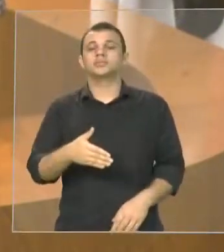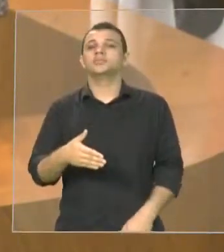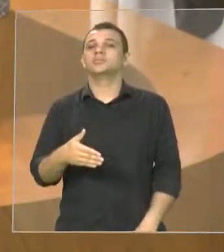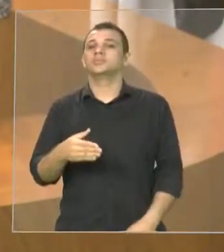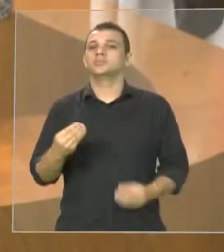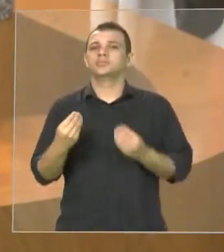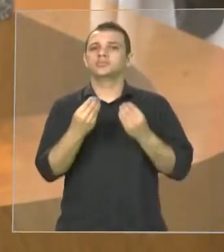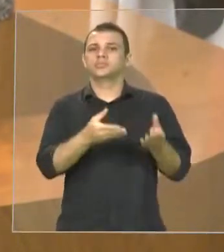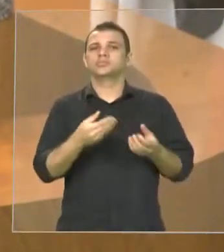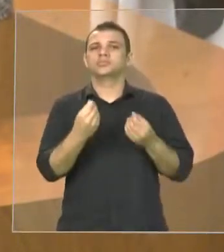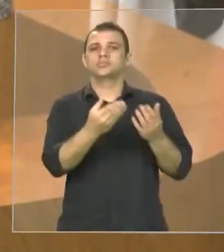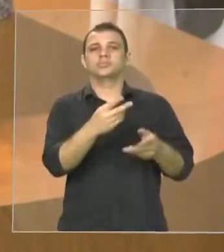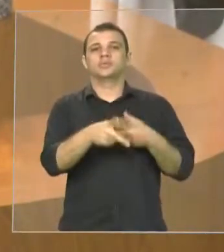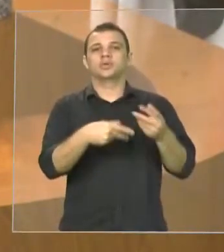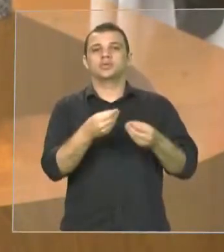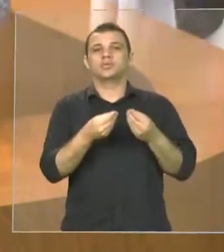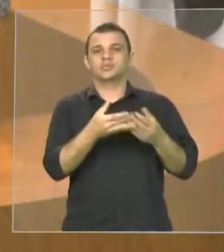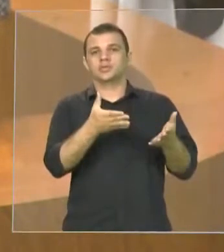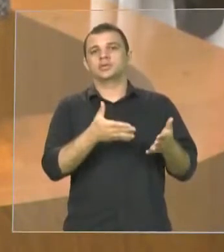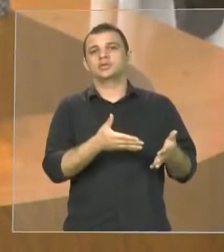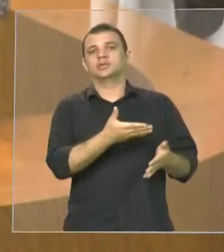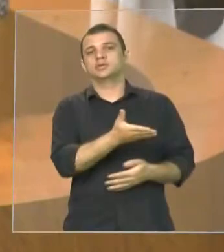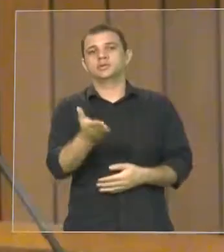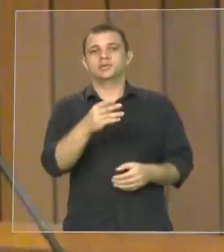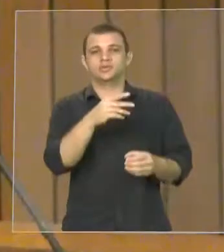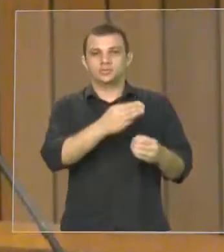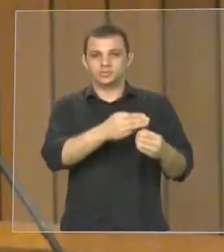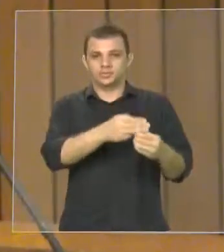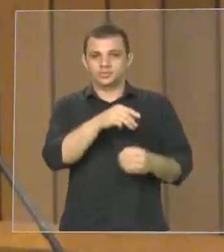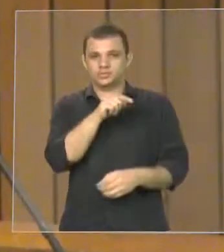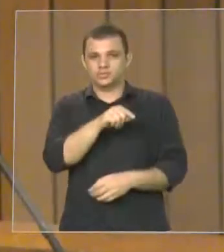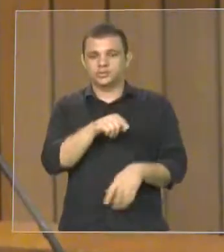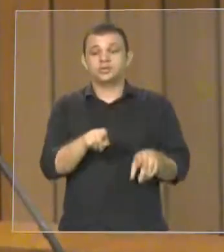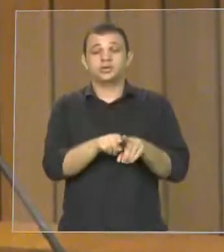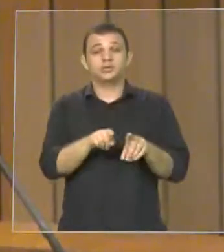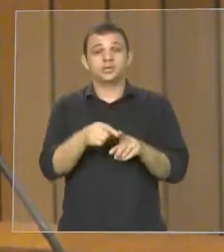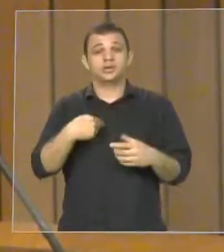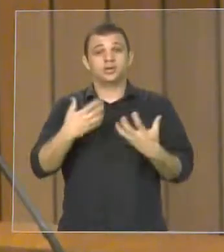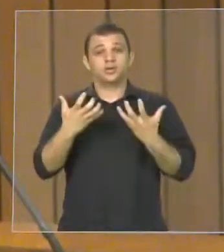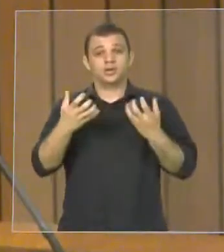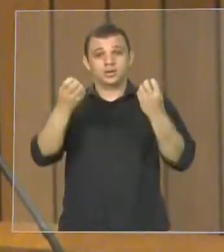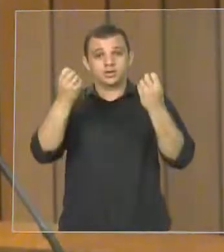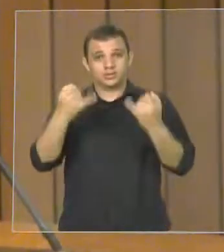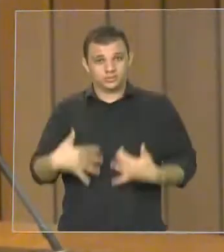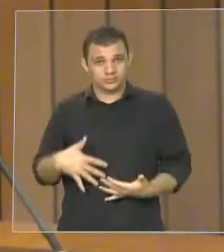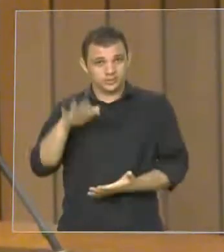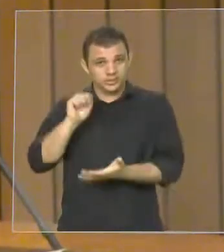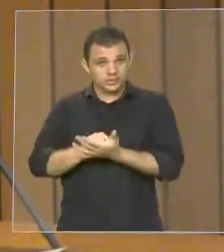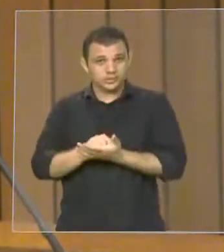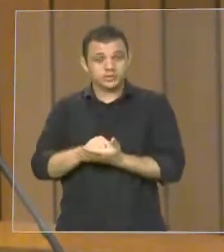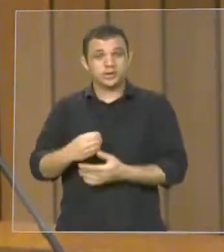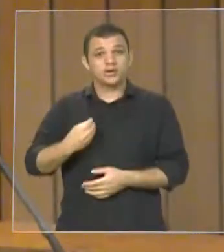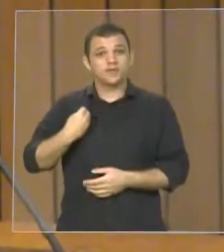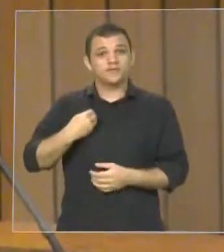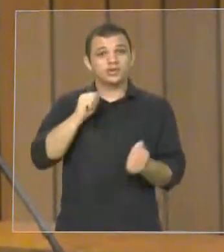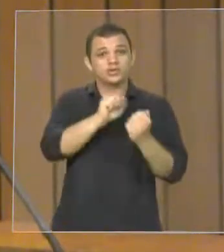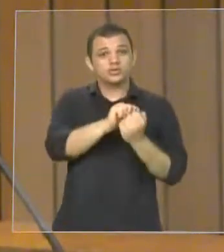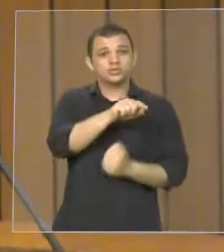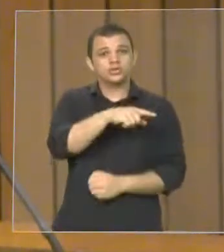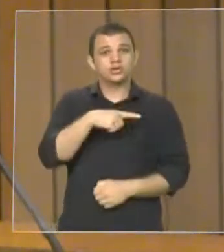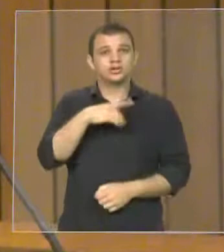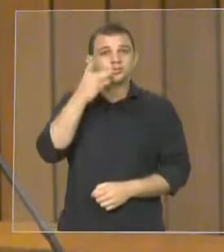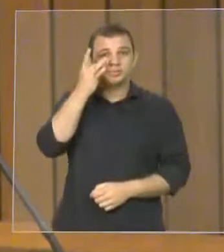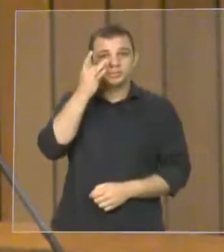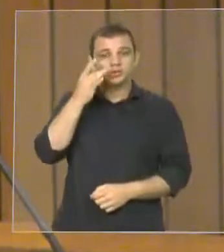presentes para aquela comunidade, para aquele município onde eu também gostaria de resistir a presença aqui de um grande aliado, camarada